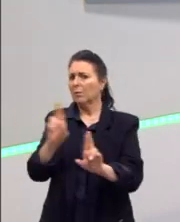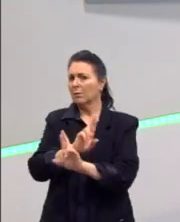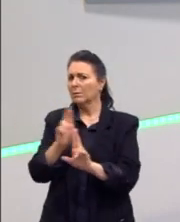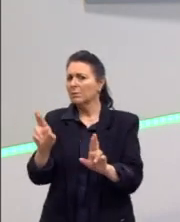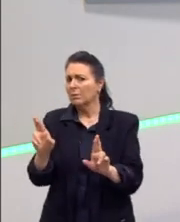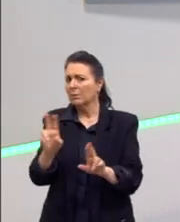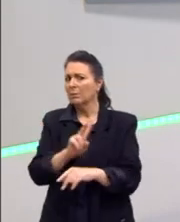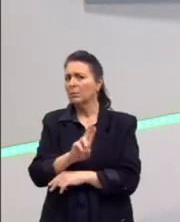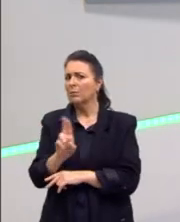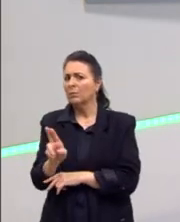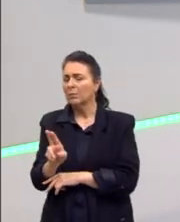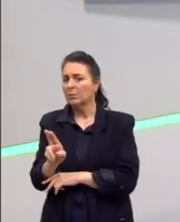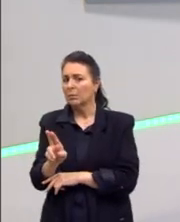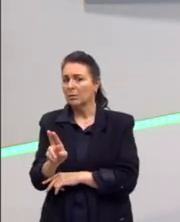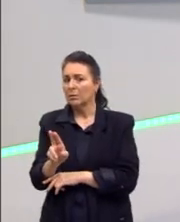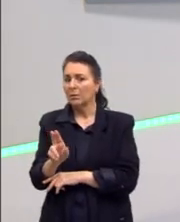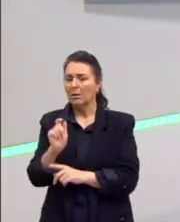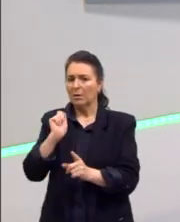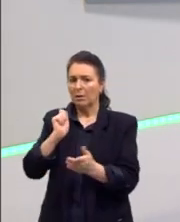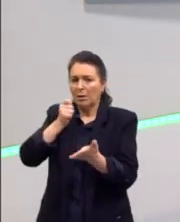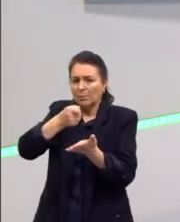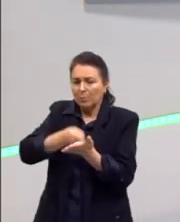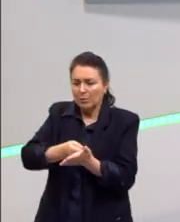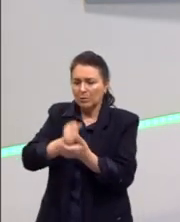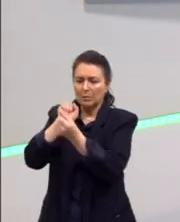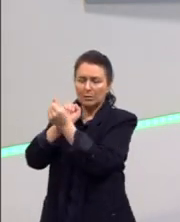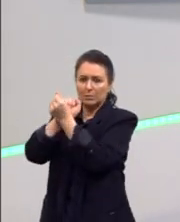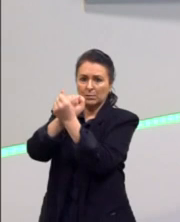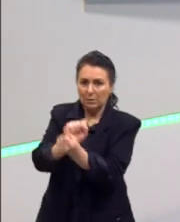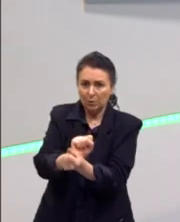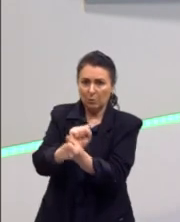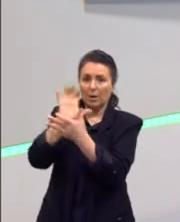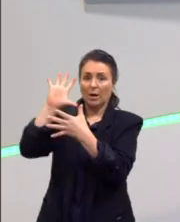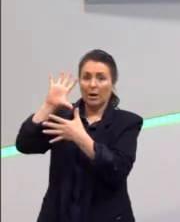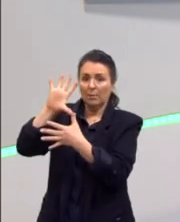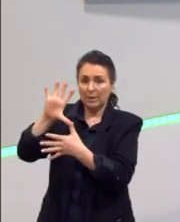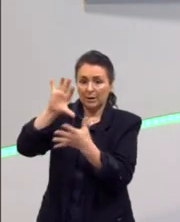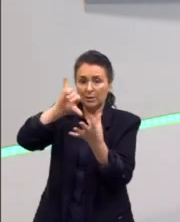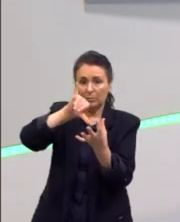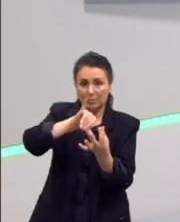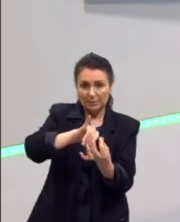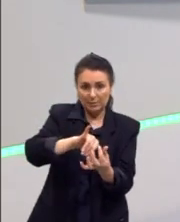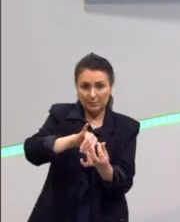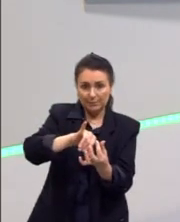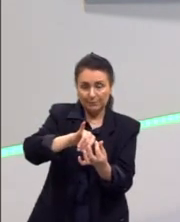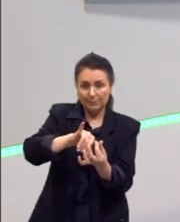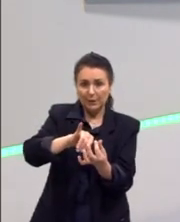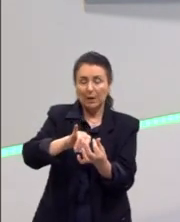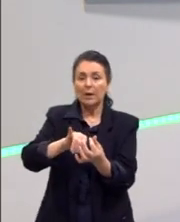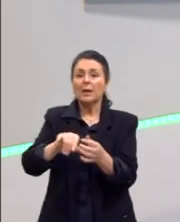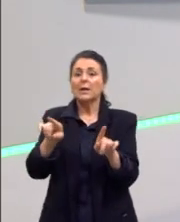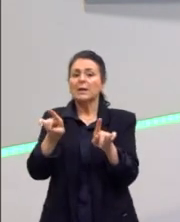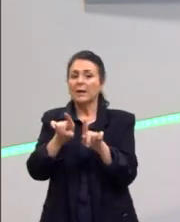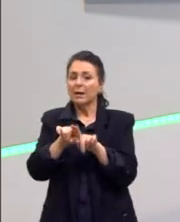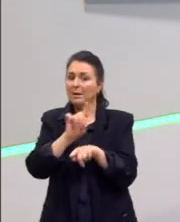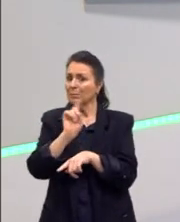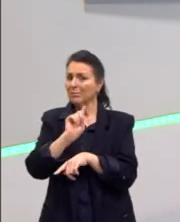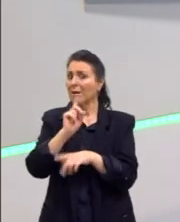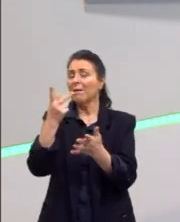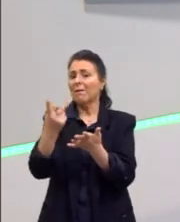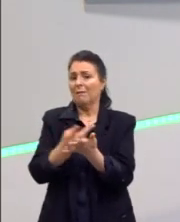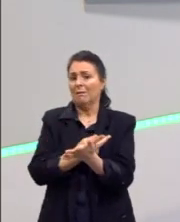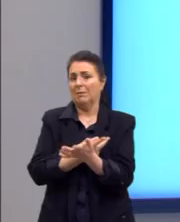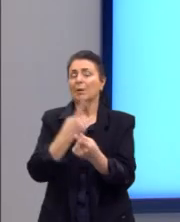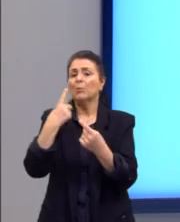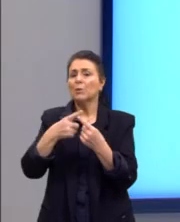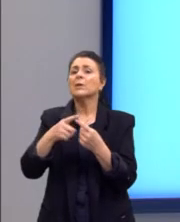essa? Então, é a imposição da escravidão à América pelo capitalismo? E essa alternativa não está errada, gente, porque